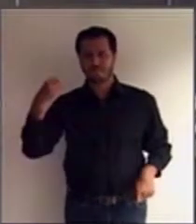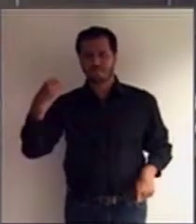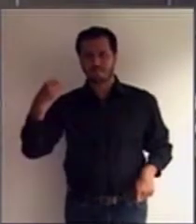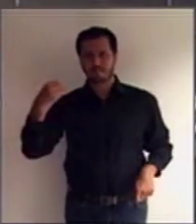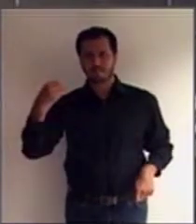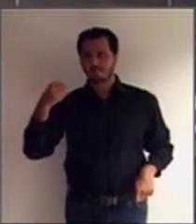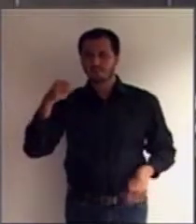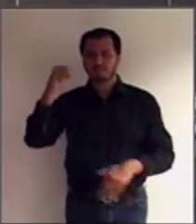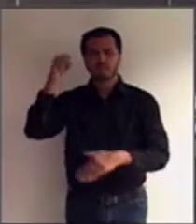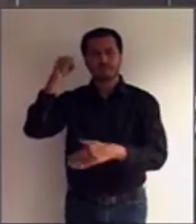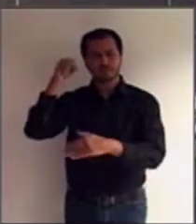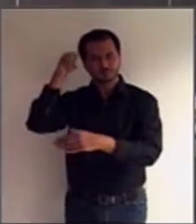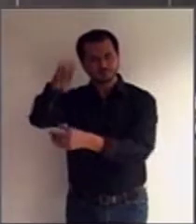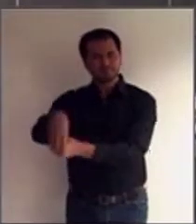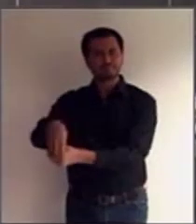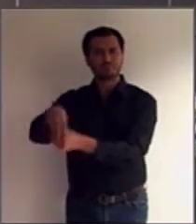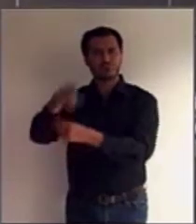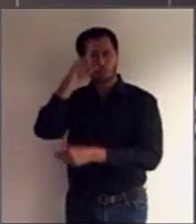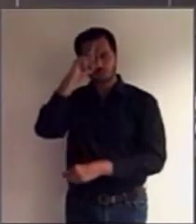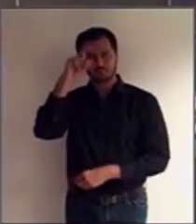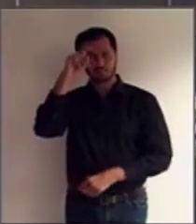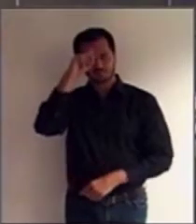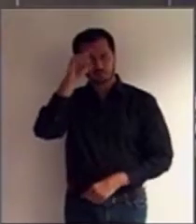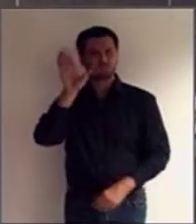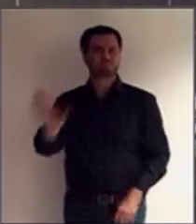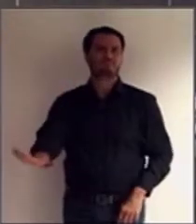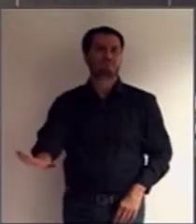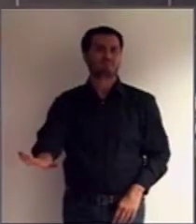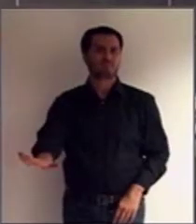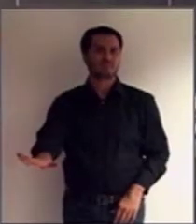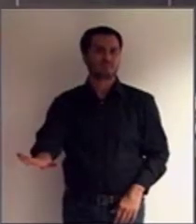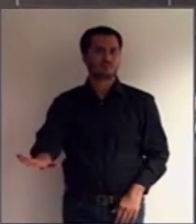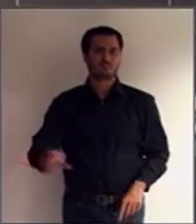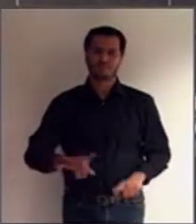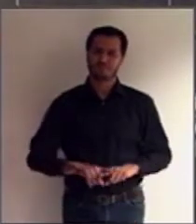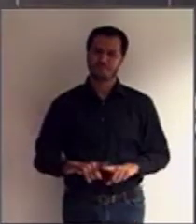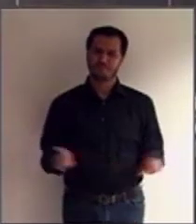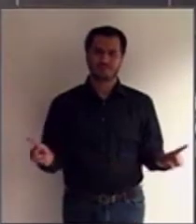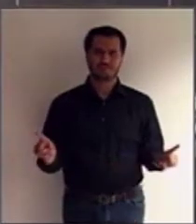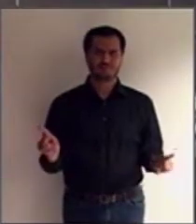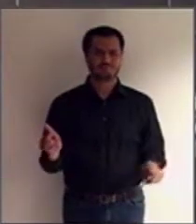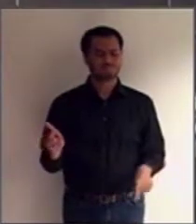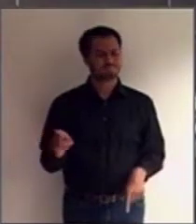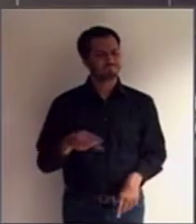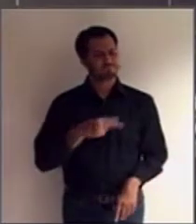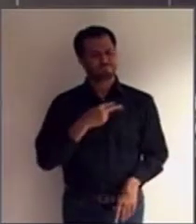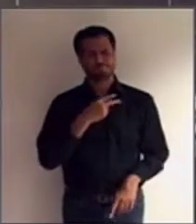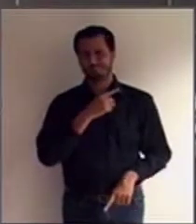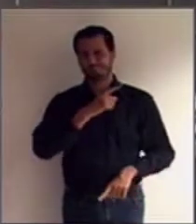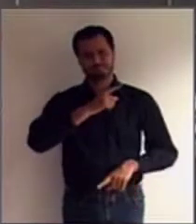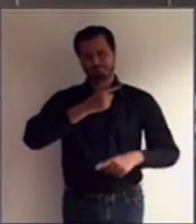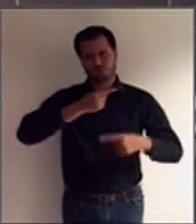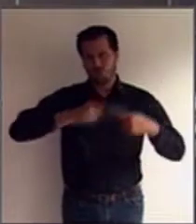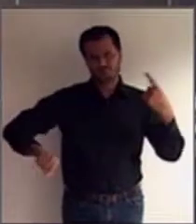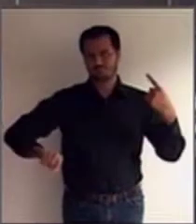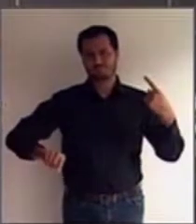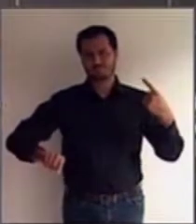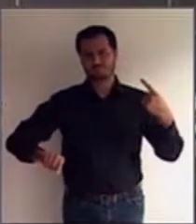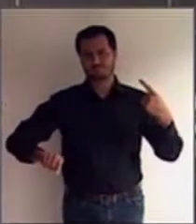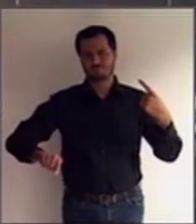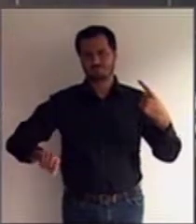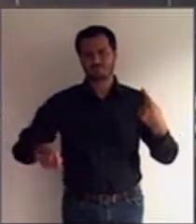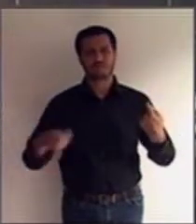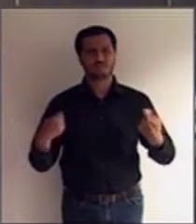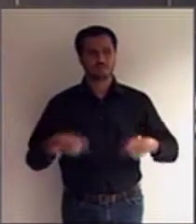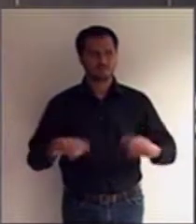curatelado. Isso, na nossa opinião, caiu após a Convenção da ONU. Esse curatelado precisa ser